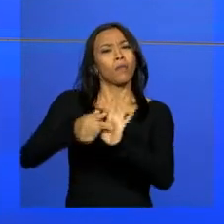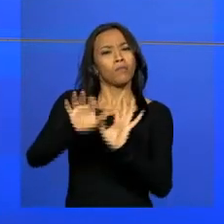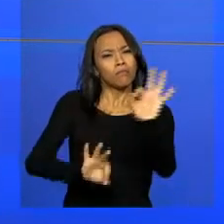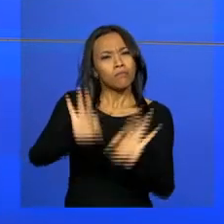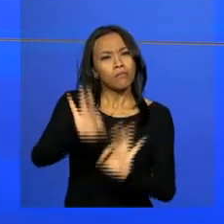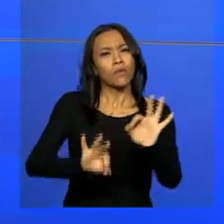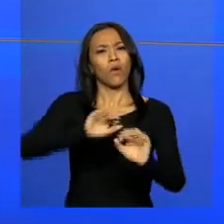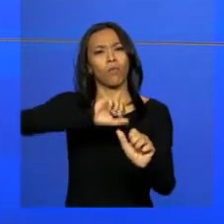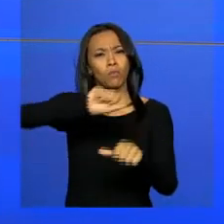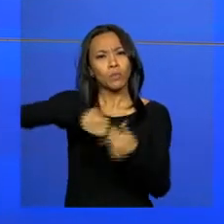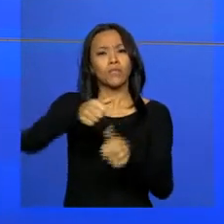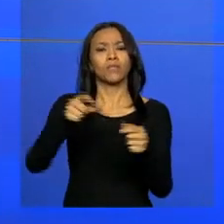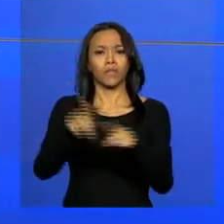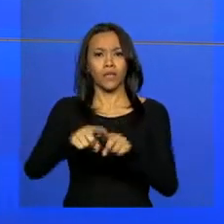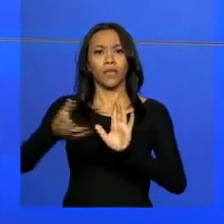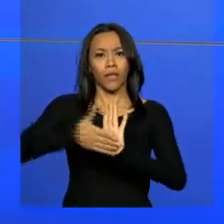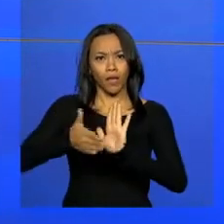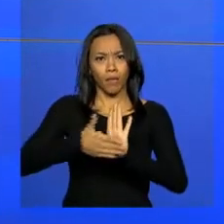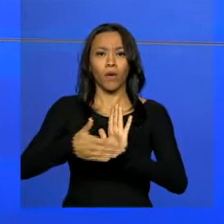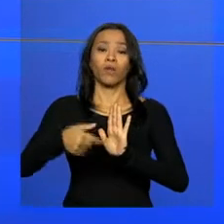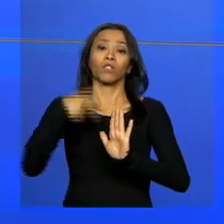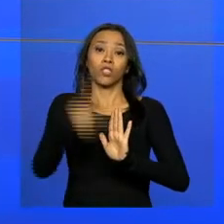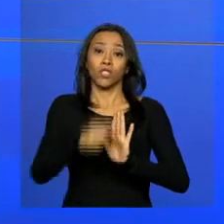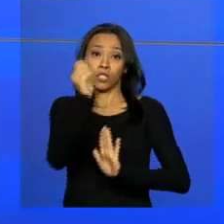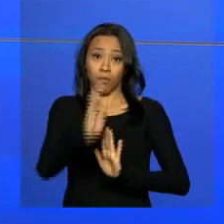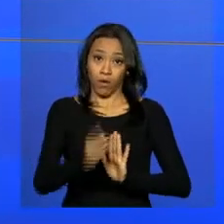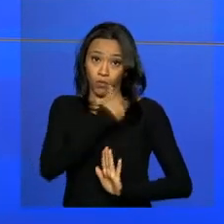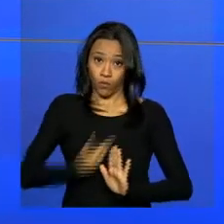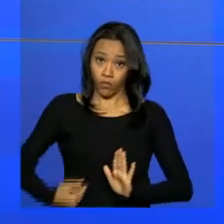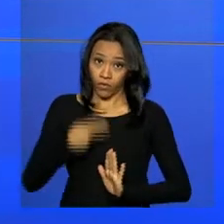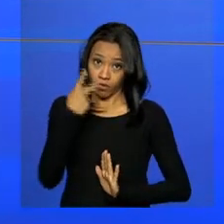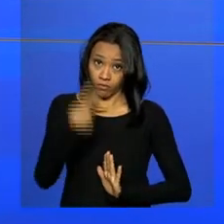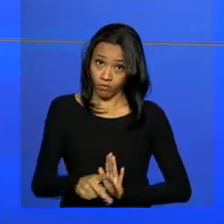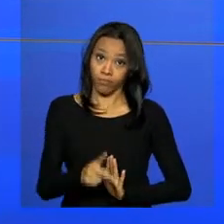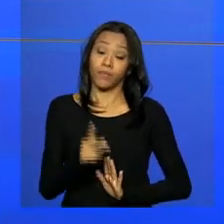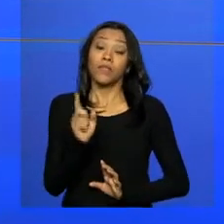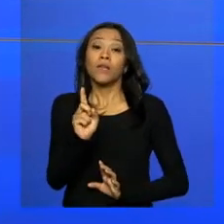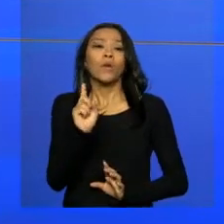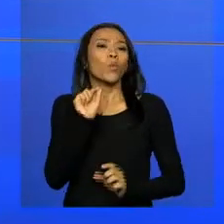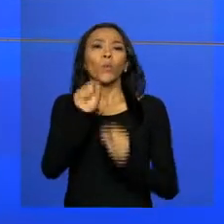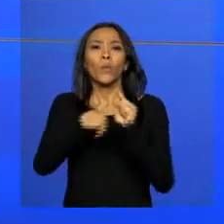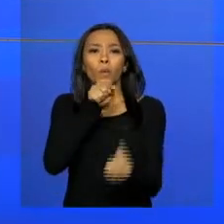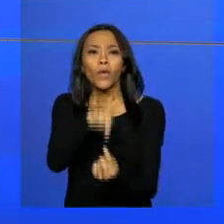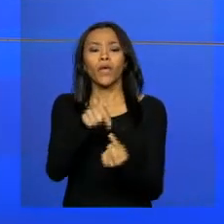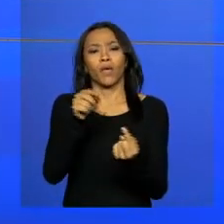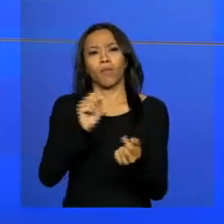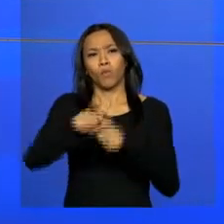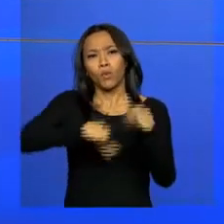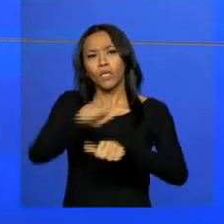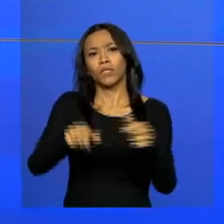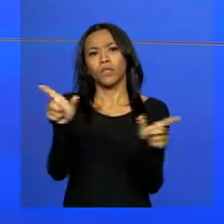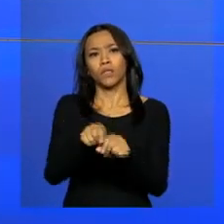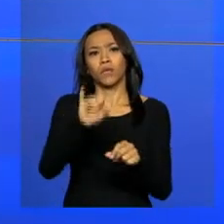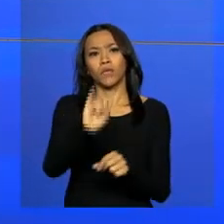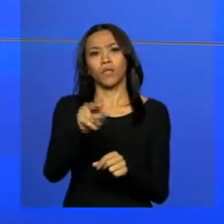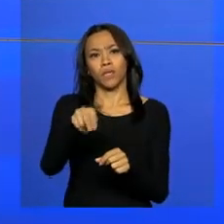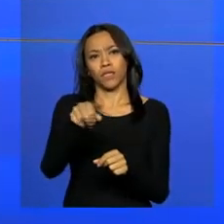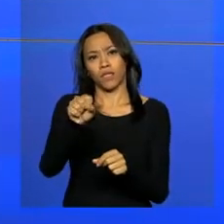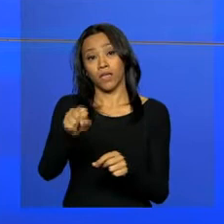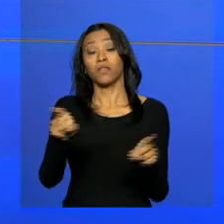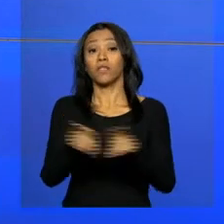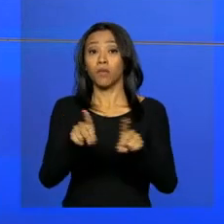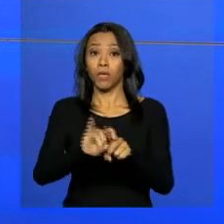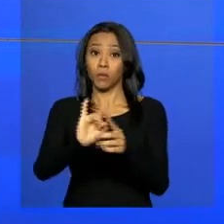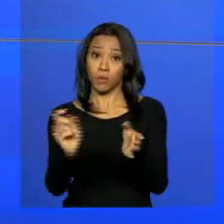integram a pauta de trabalho do governo brasileiro. Entre elas, as mudanças nos regimes previdenciário e fiscal. As